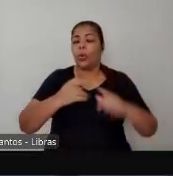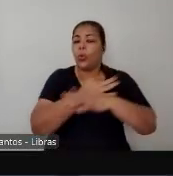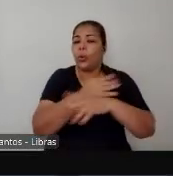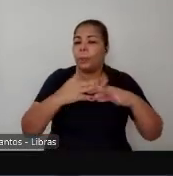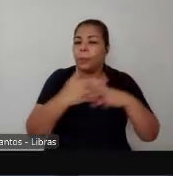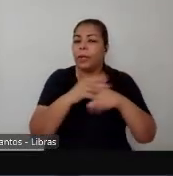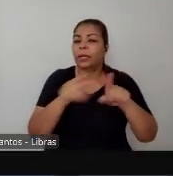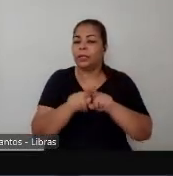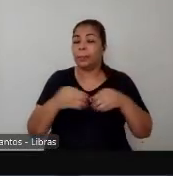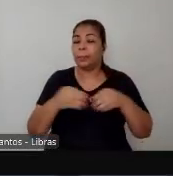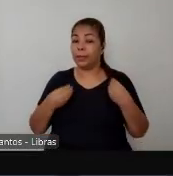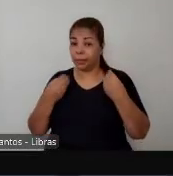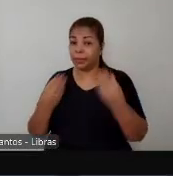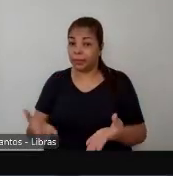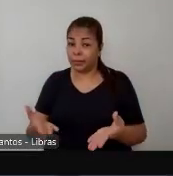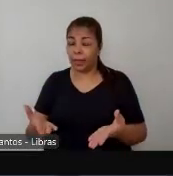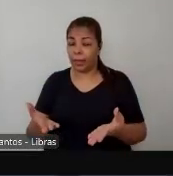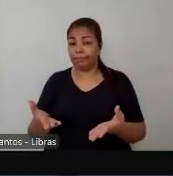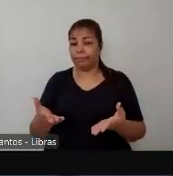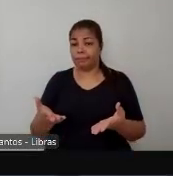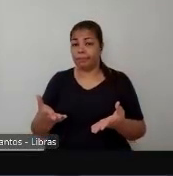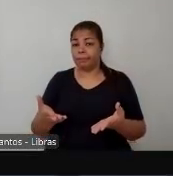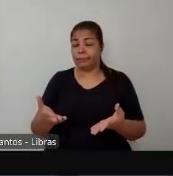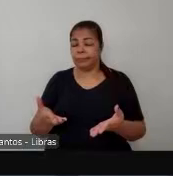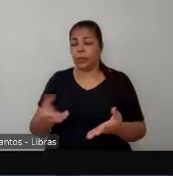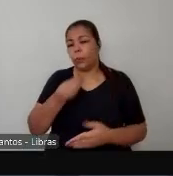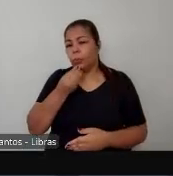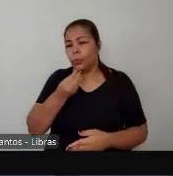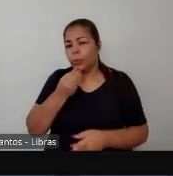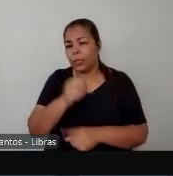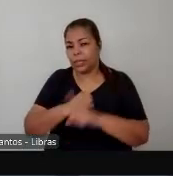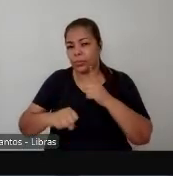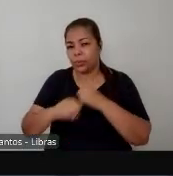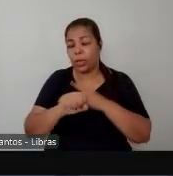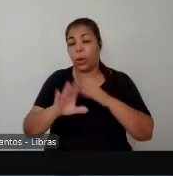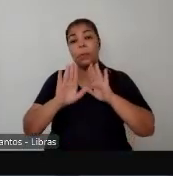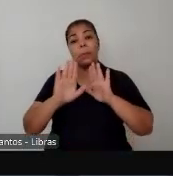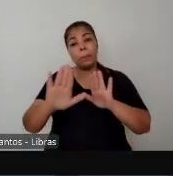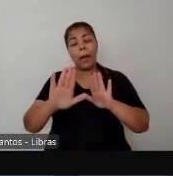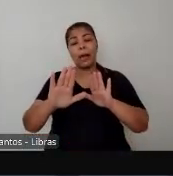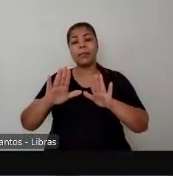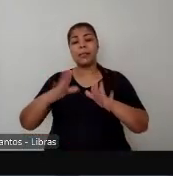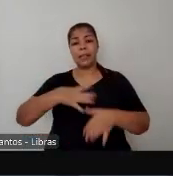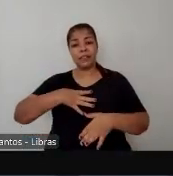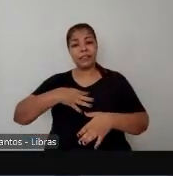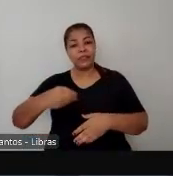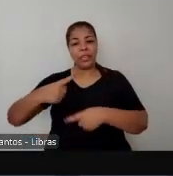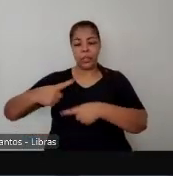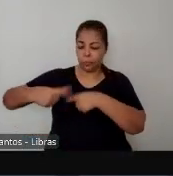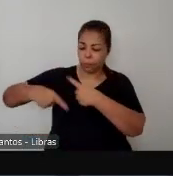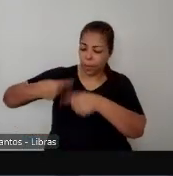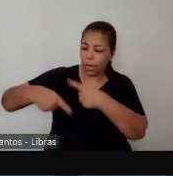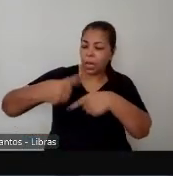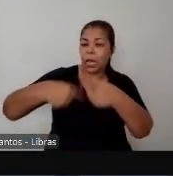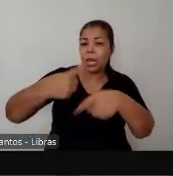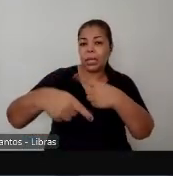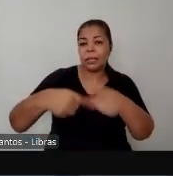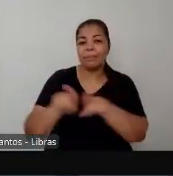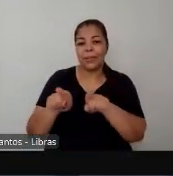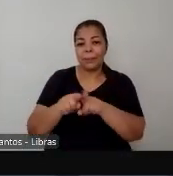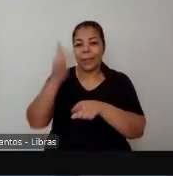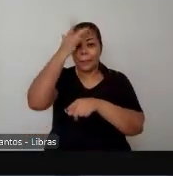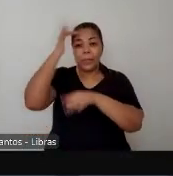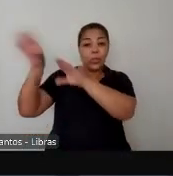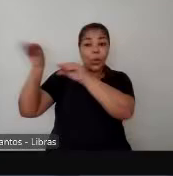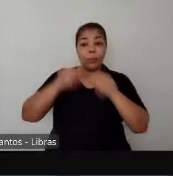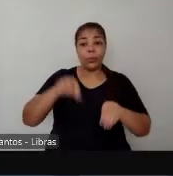social mas os filhos os netos e os bisnetos desses migrantes que passaram a viver em São Paulo já